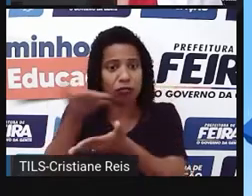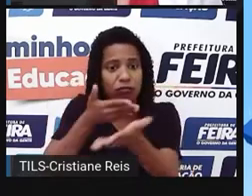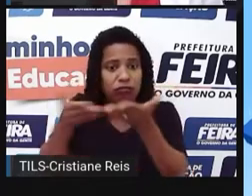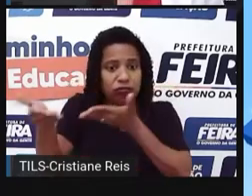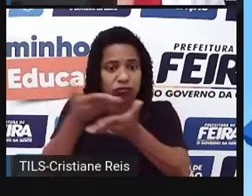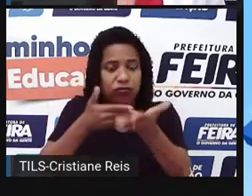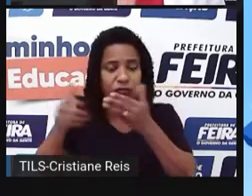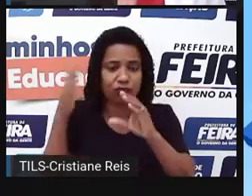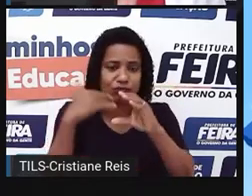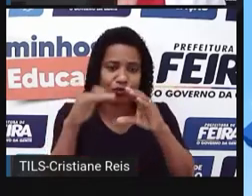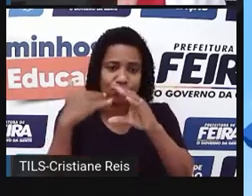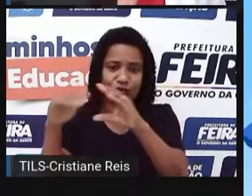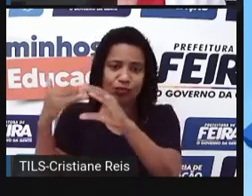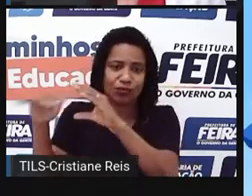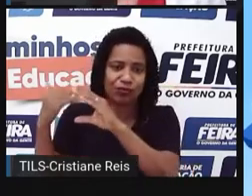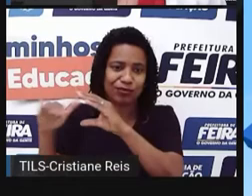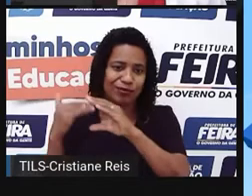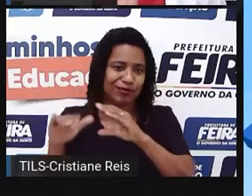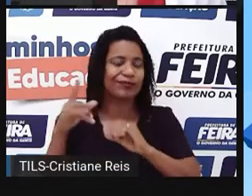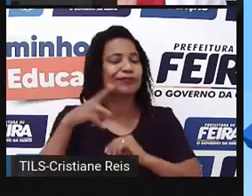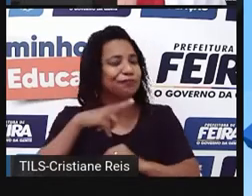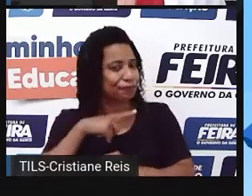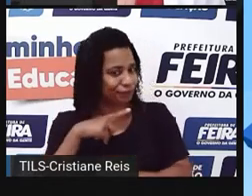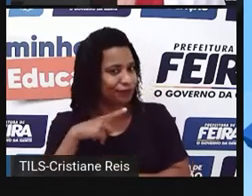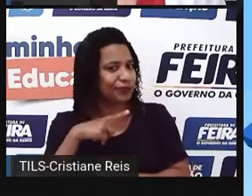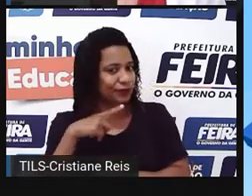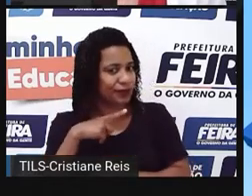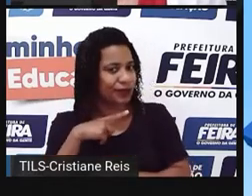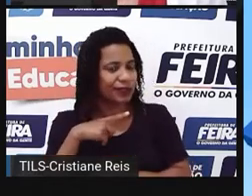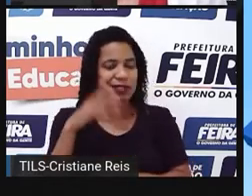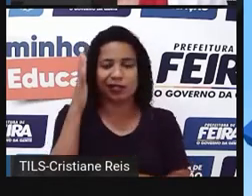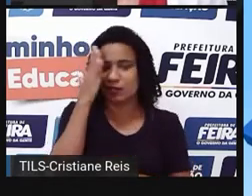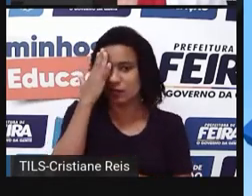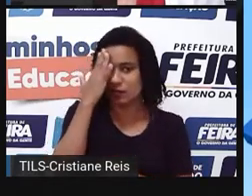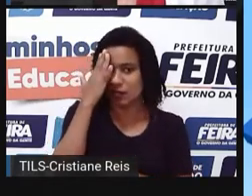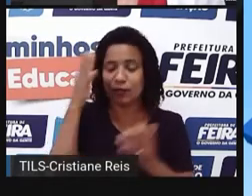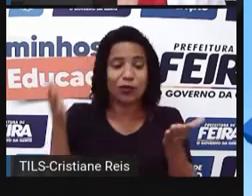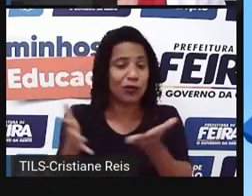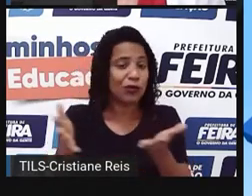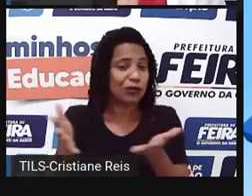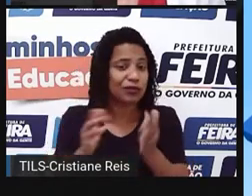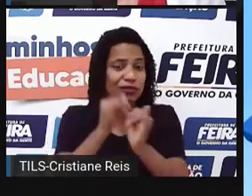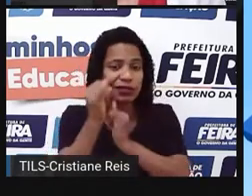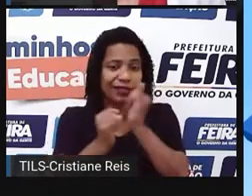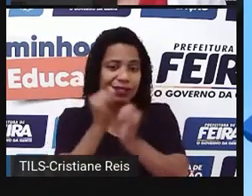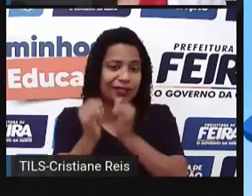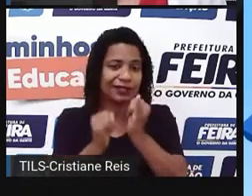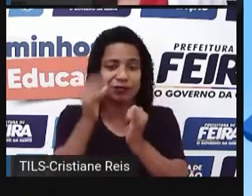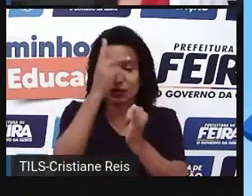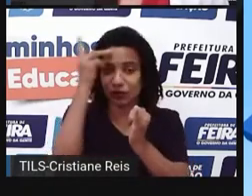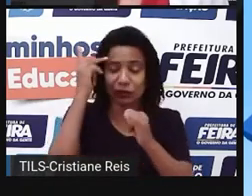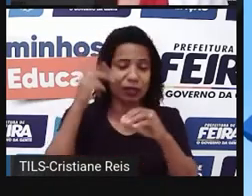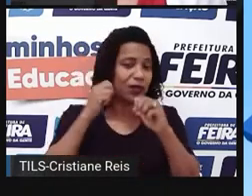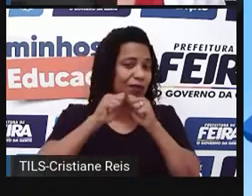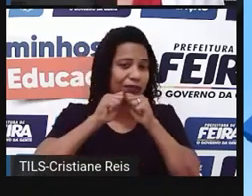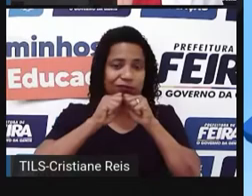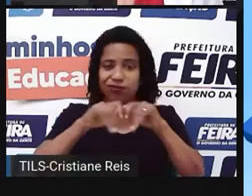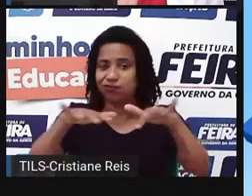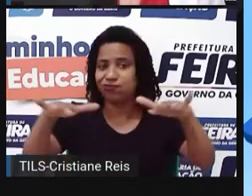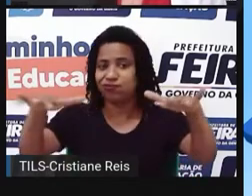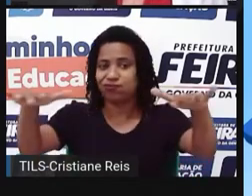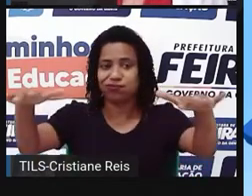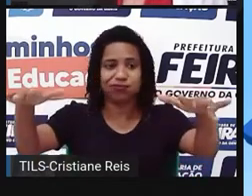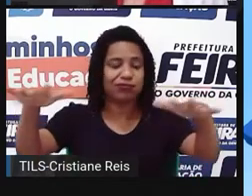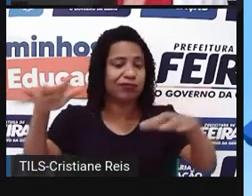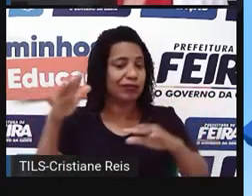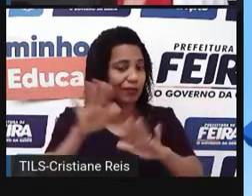hoje as informações são compartilhadas de forma abundante em uma velocidade da luz. Então, é preciso que a